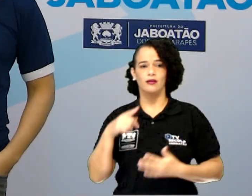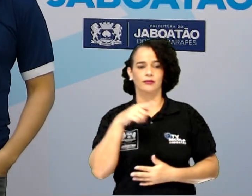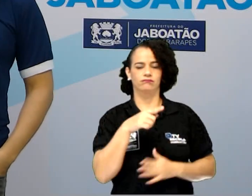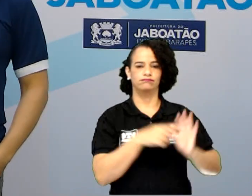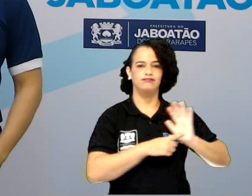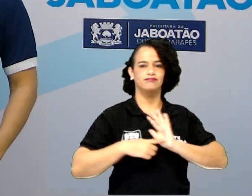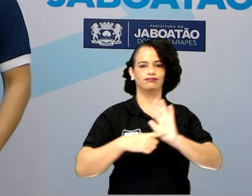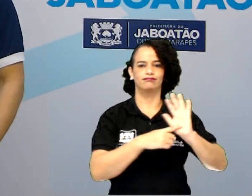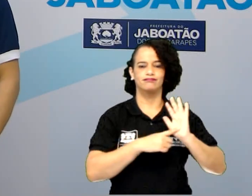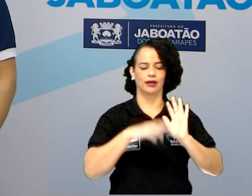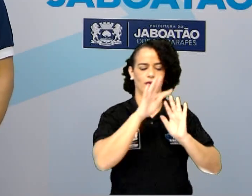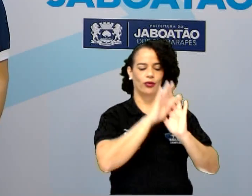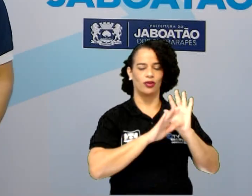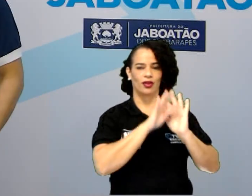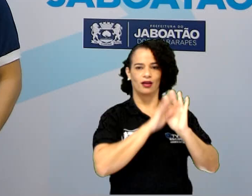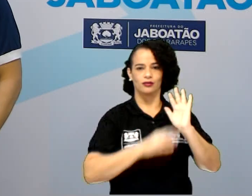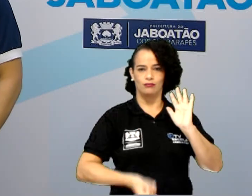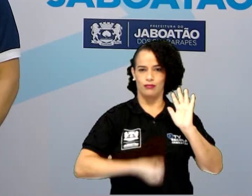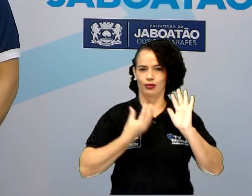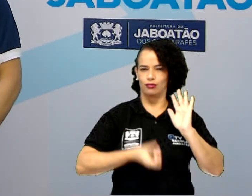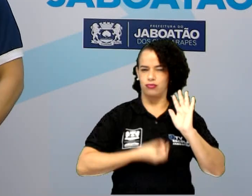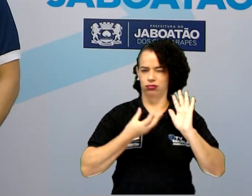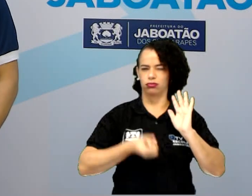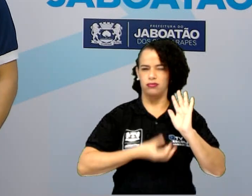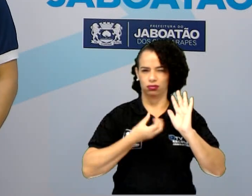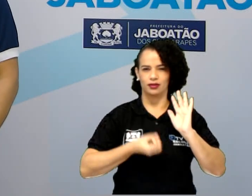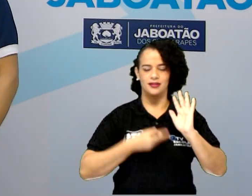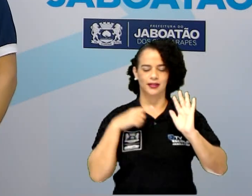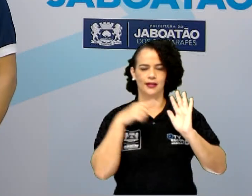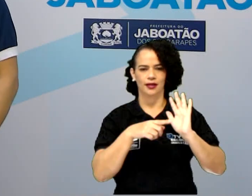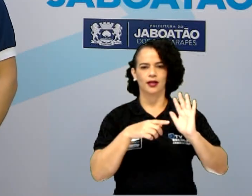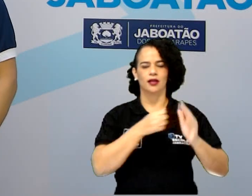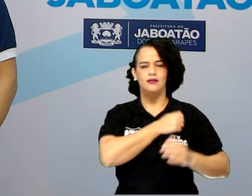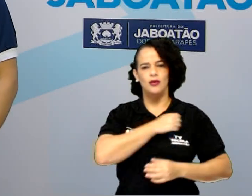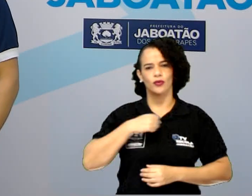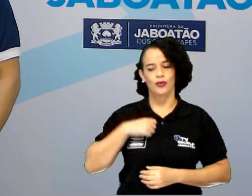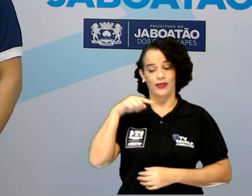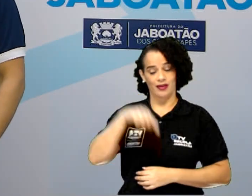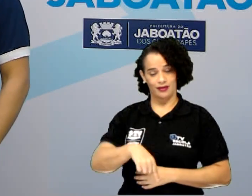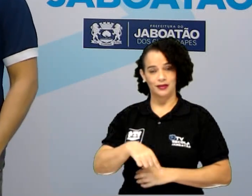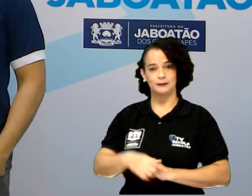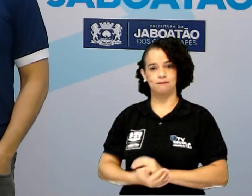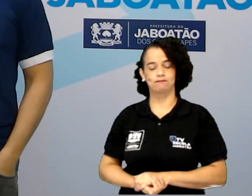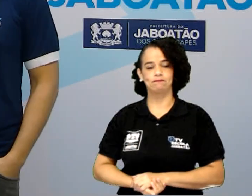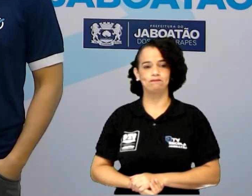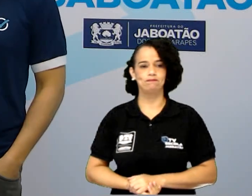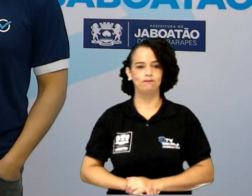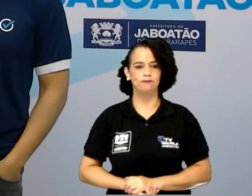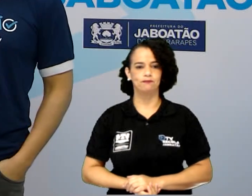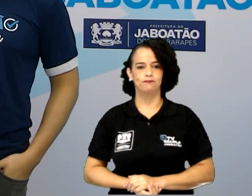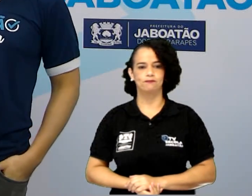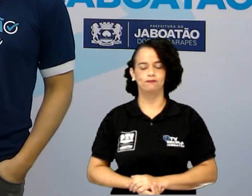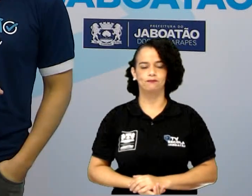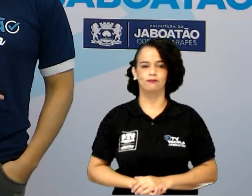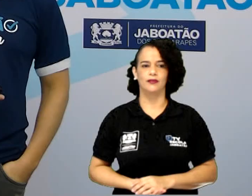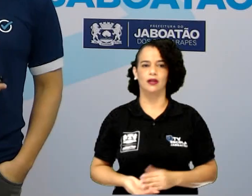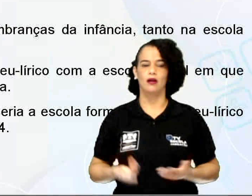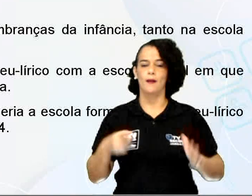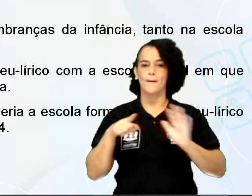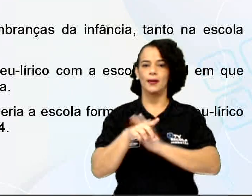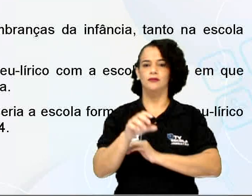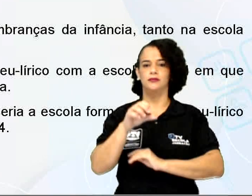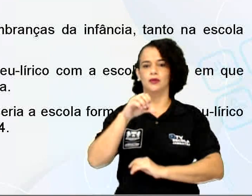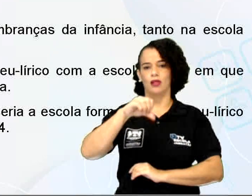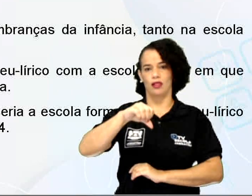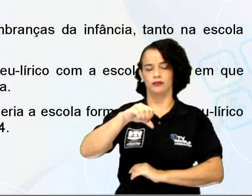mais uma vez, diante de uma bela poesia desse autor daqui da nossa região. Olha só, questão 9. Acerca